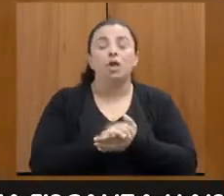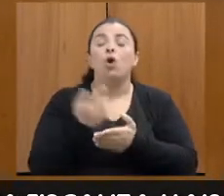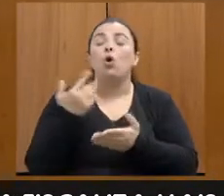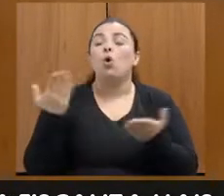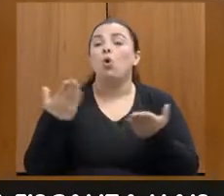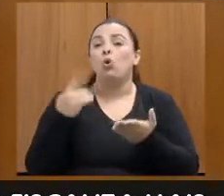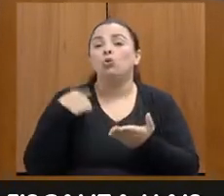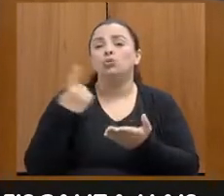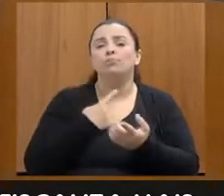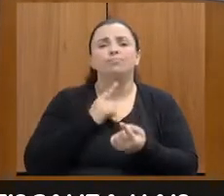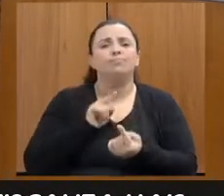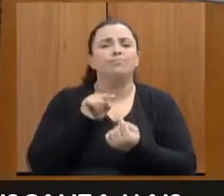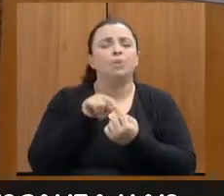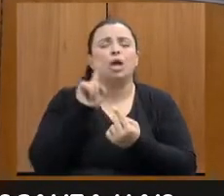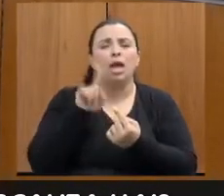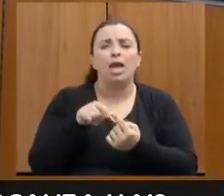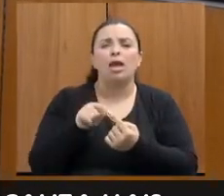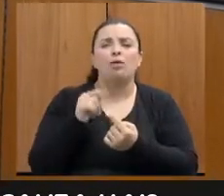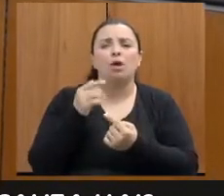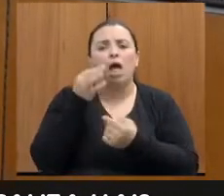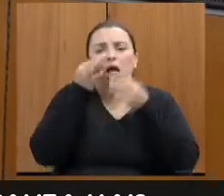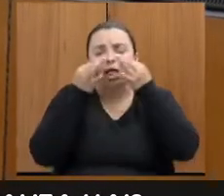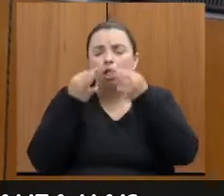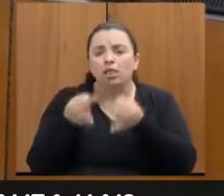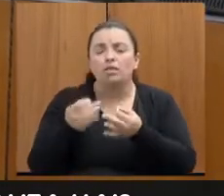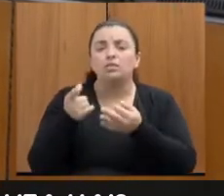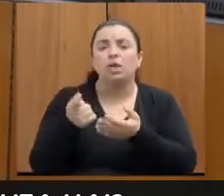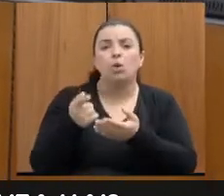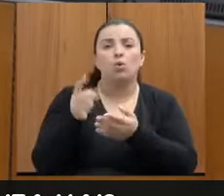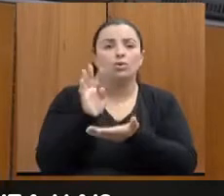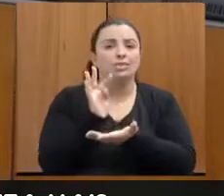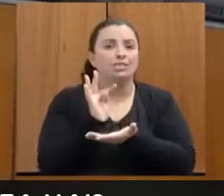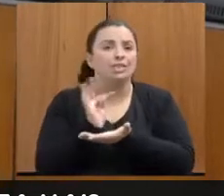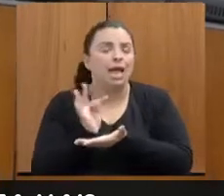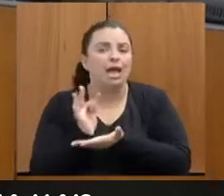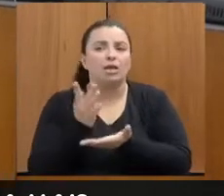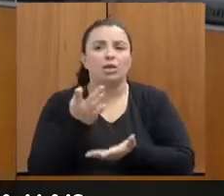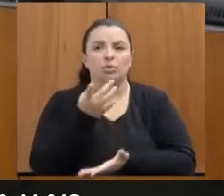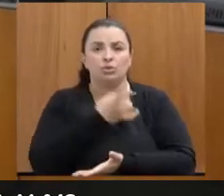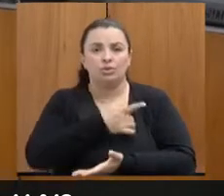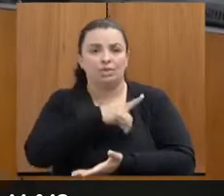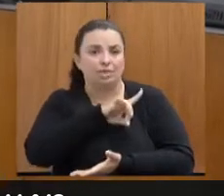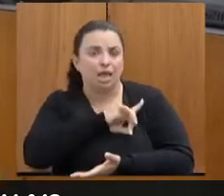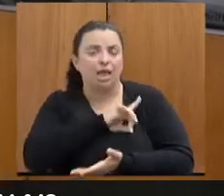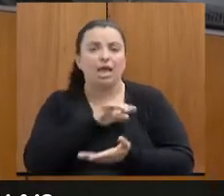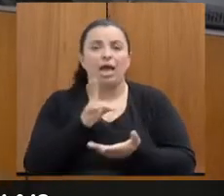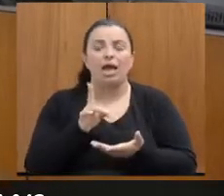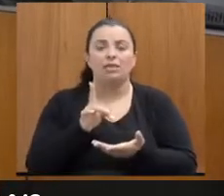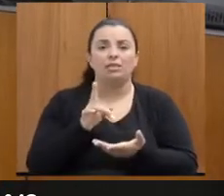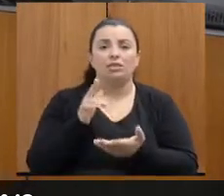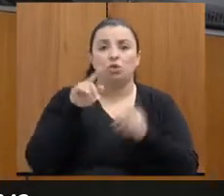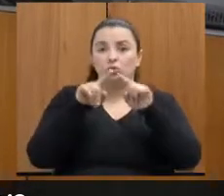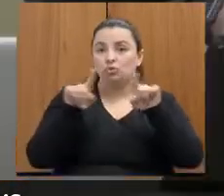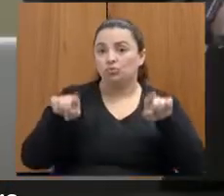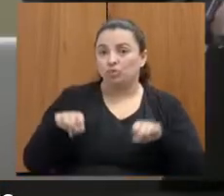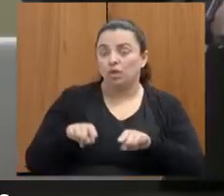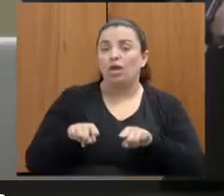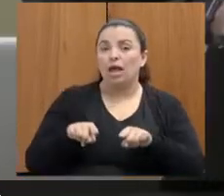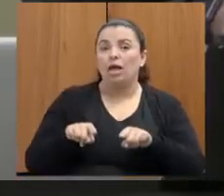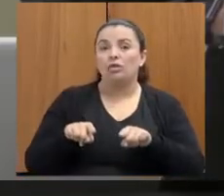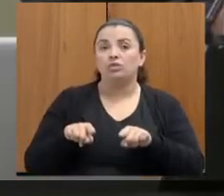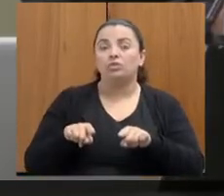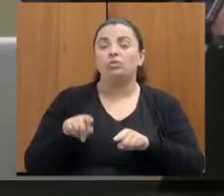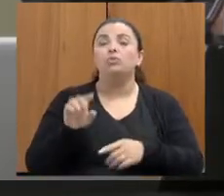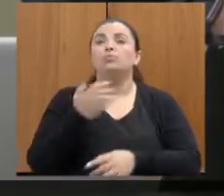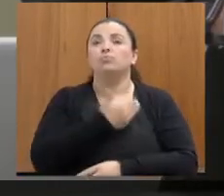os técnicos, as delegadas, os servidores públicos do Estado de Minas Gerais, que estão no